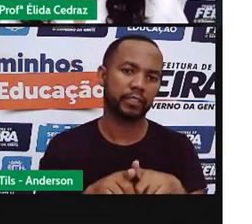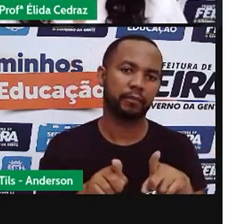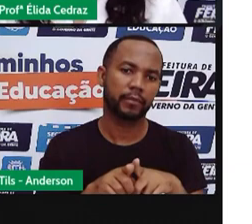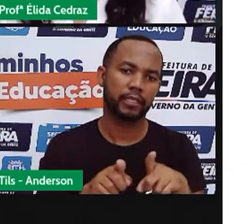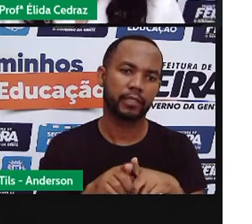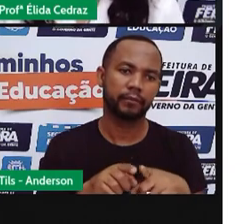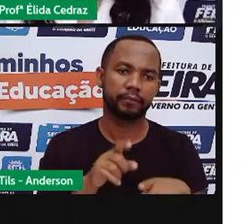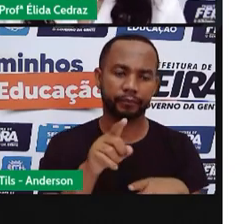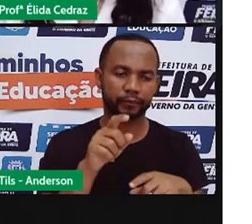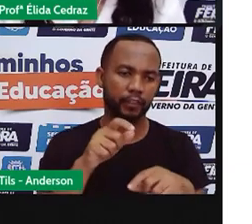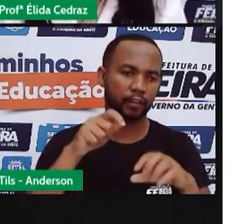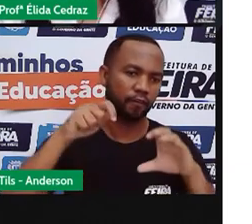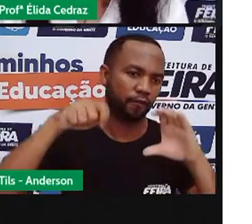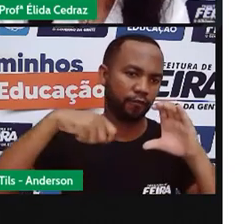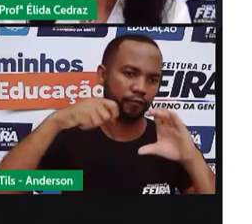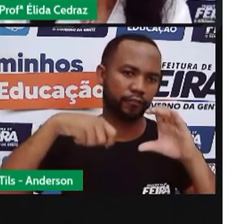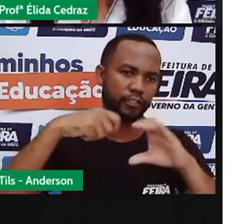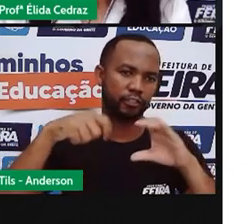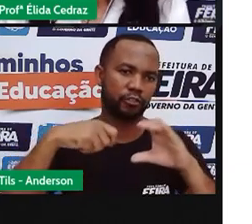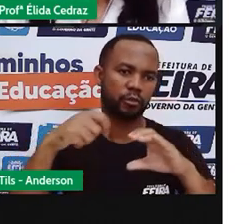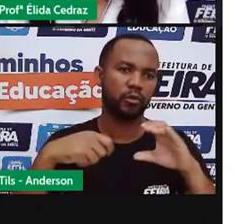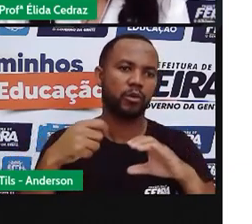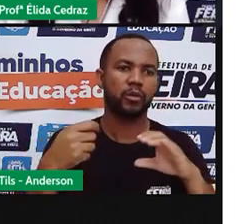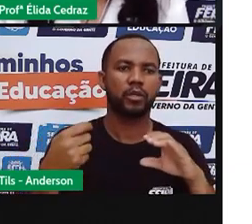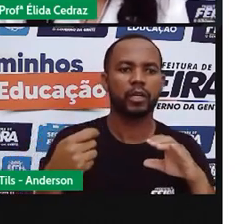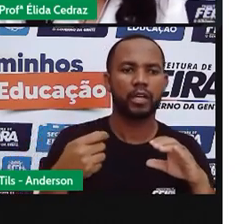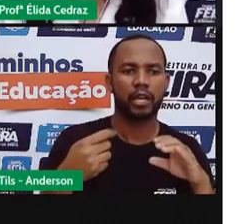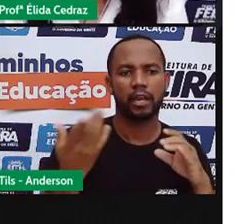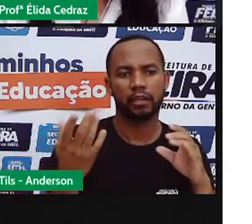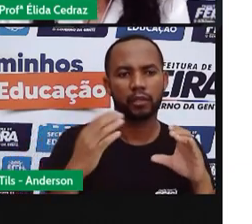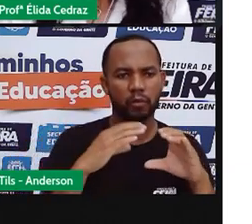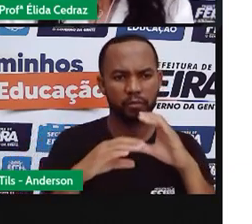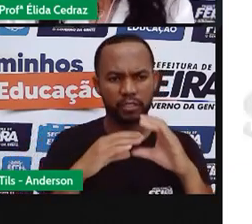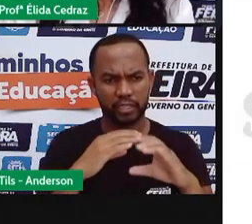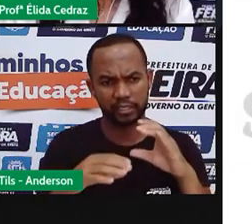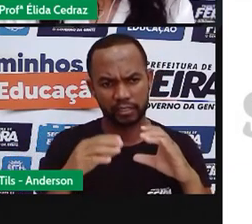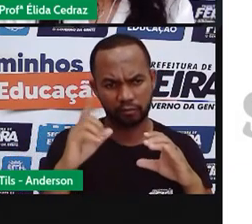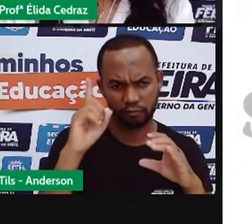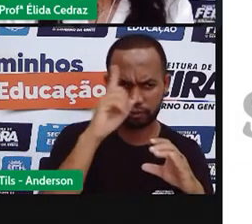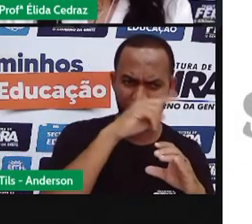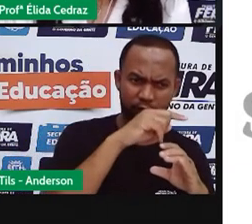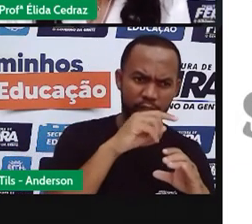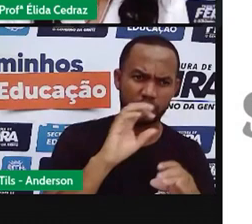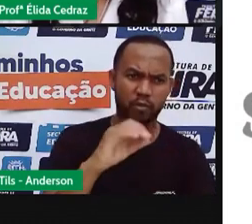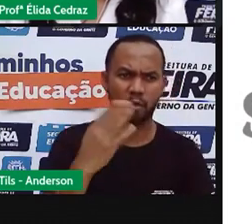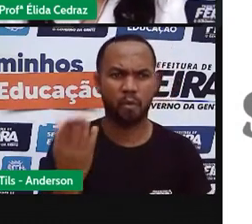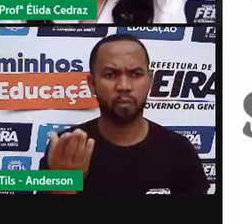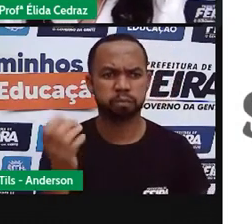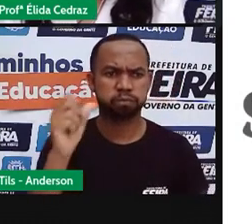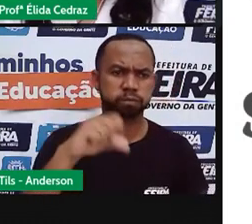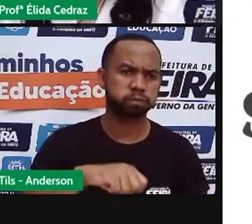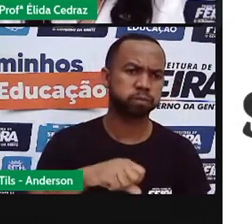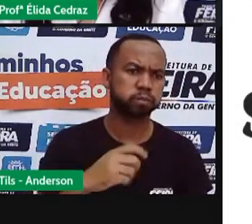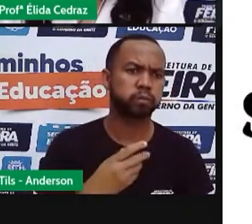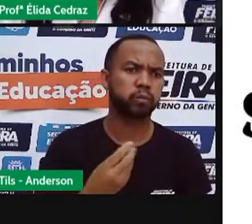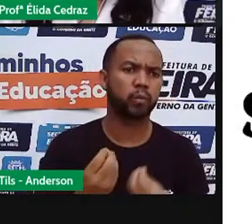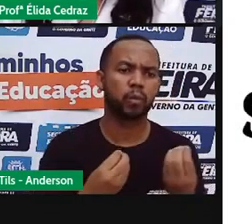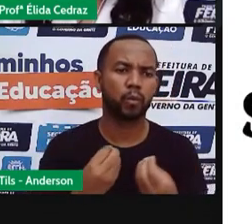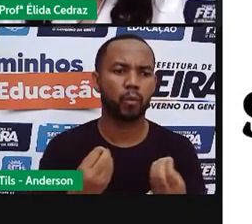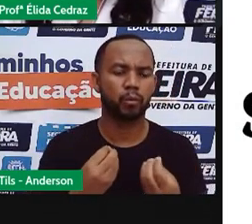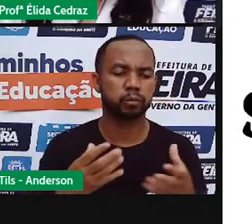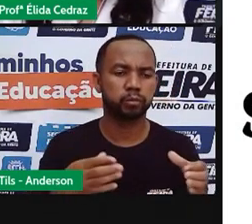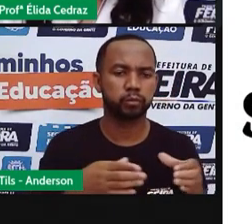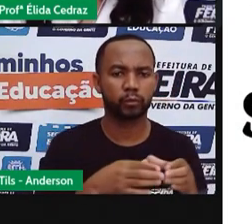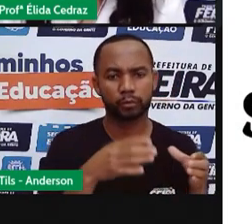aquele meio de comunicação realmente estava facilitando ou estava prejudicando a comunicação entre as